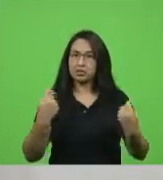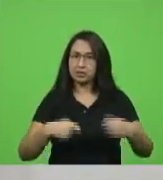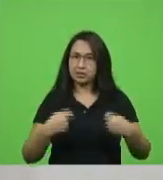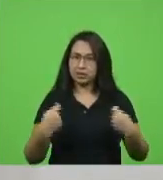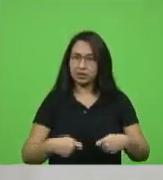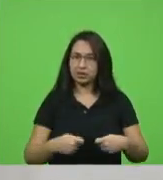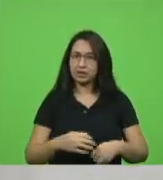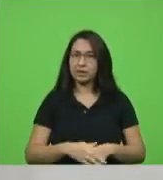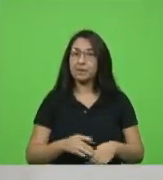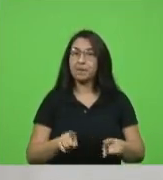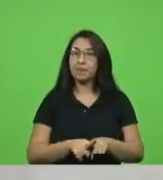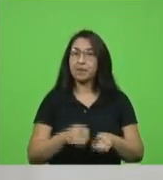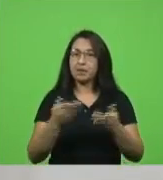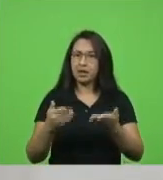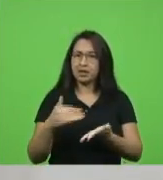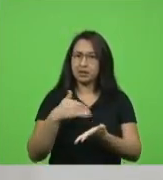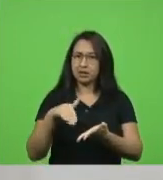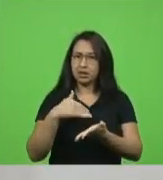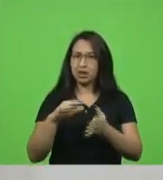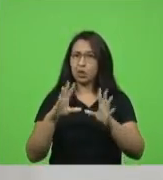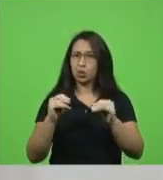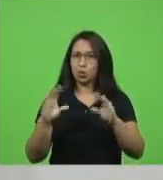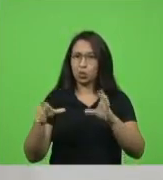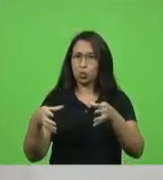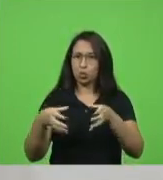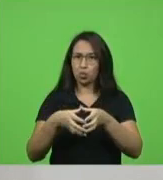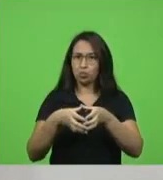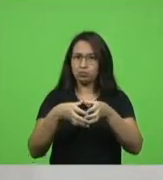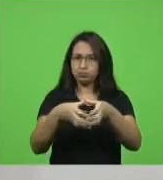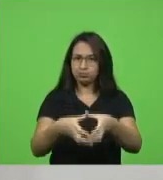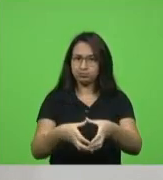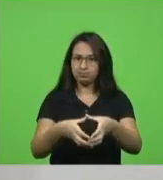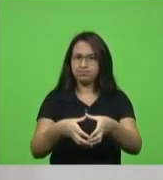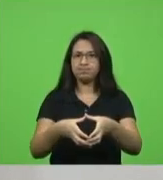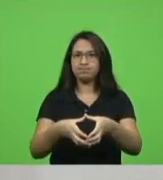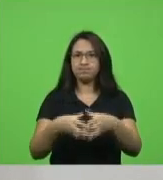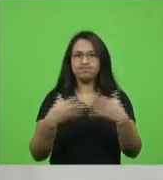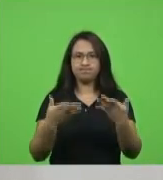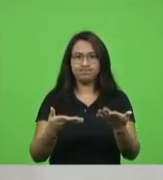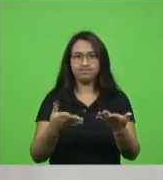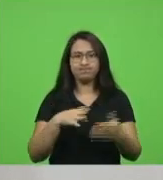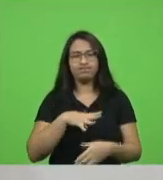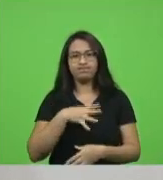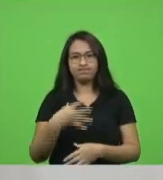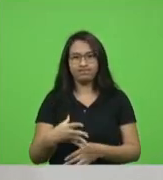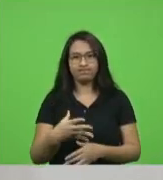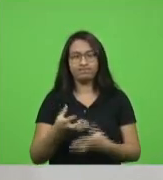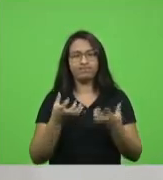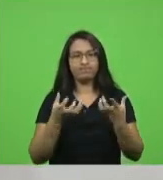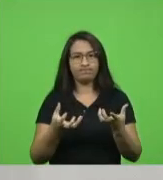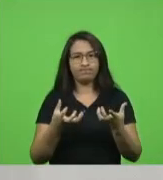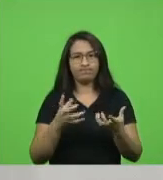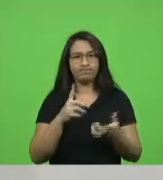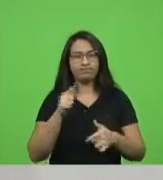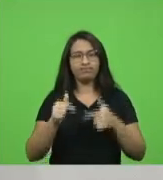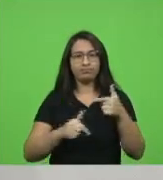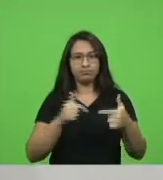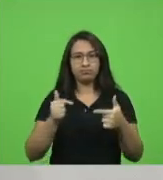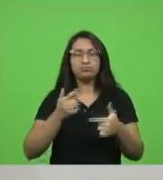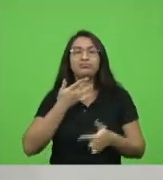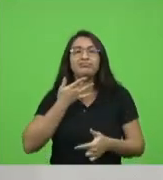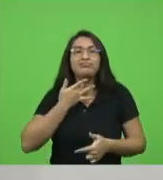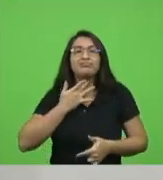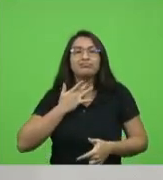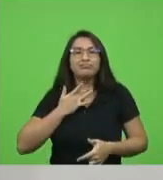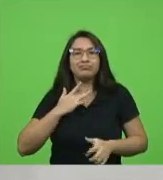e em toda a sua secretaria a força e a determinação para fazer acontecer para melhorar